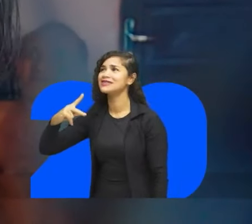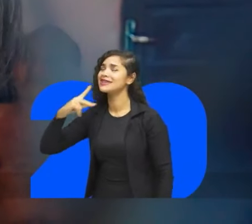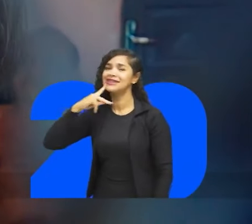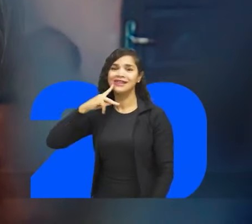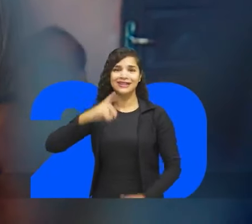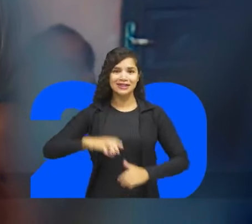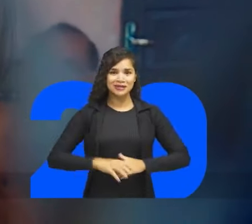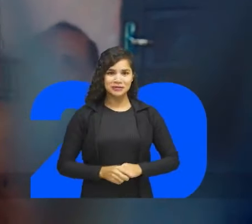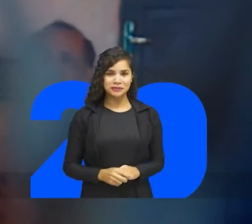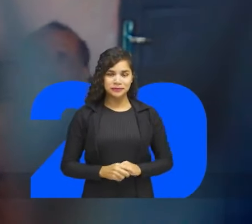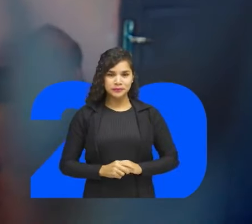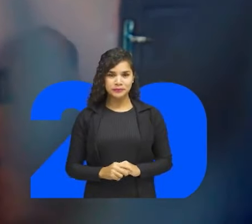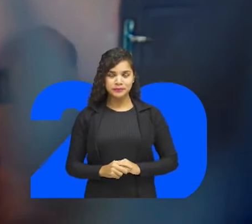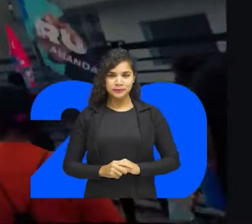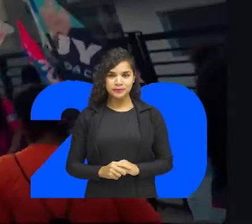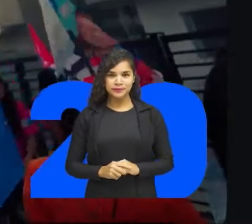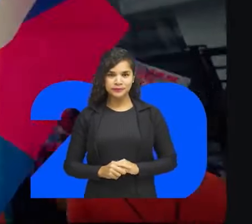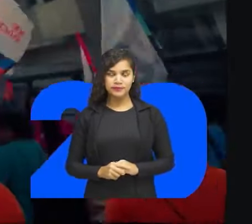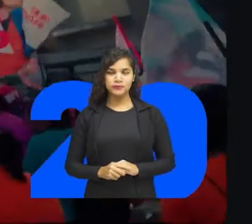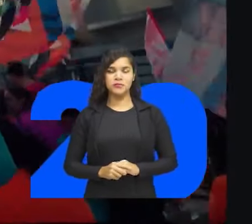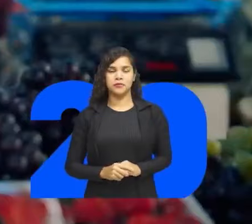Nossa, querida